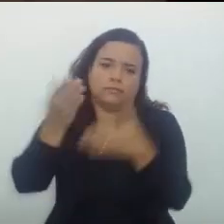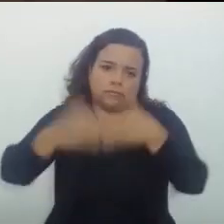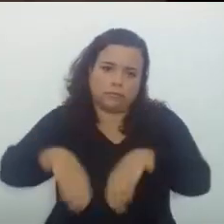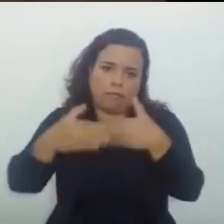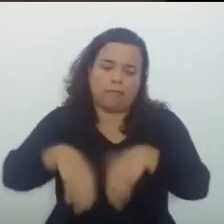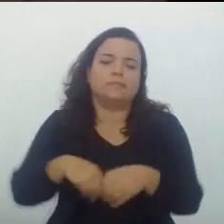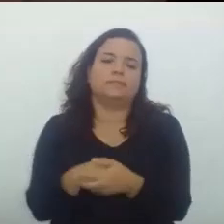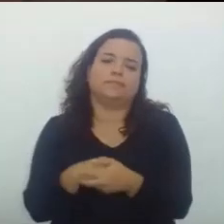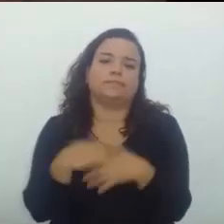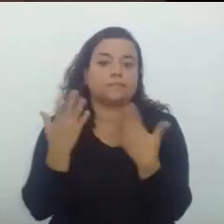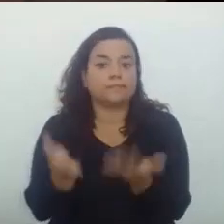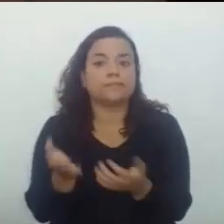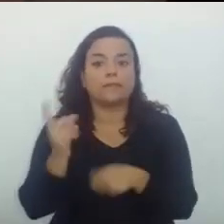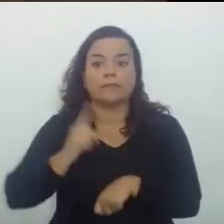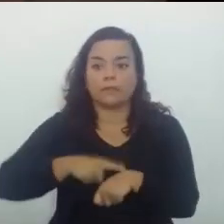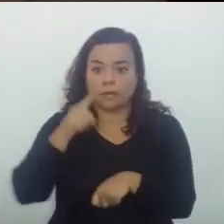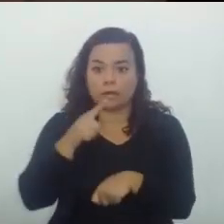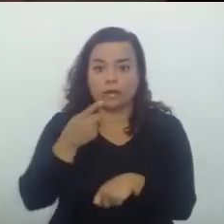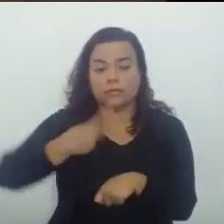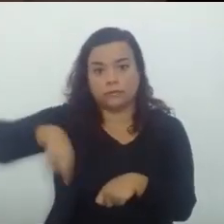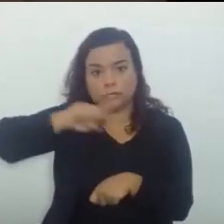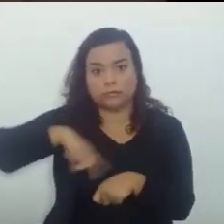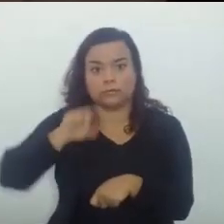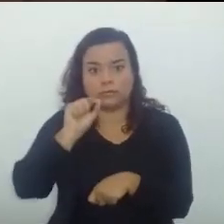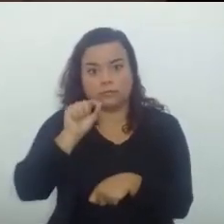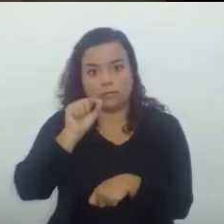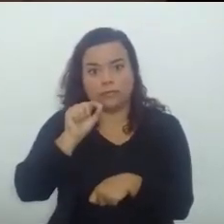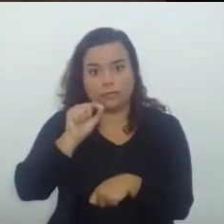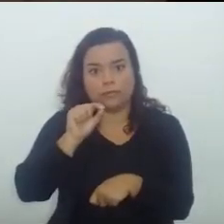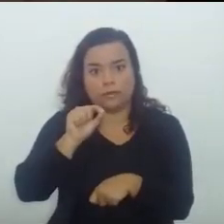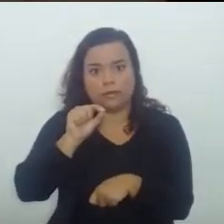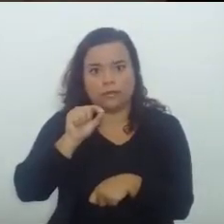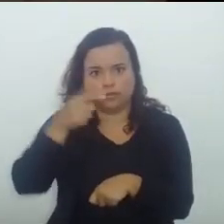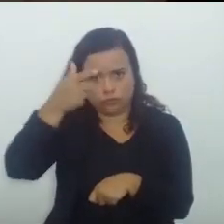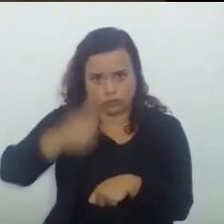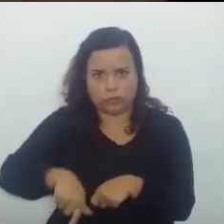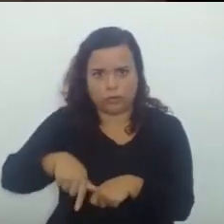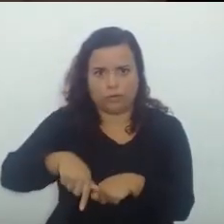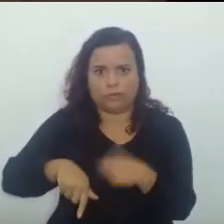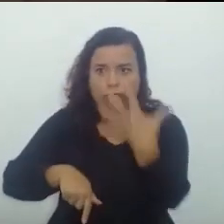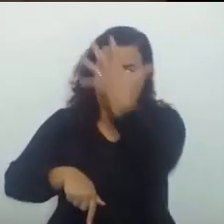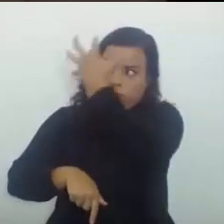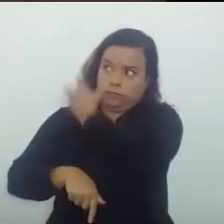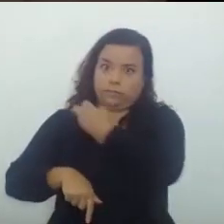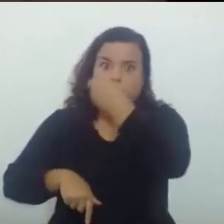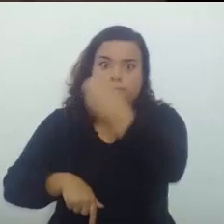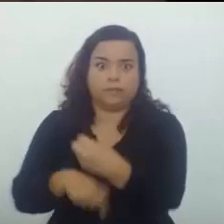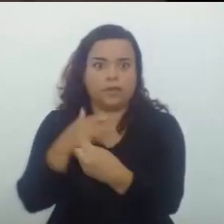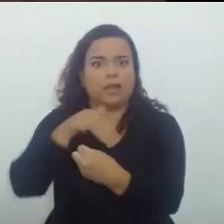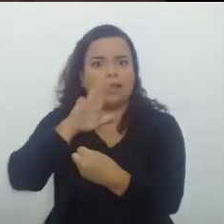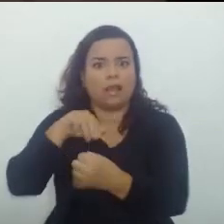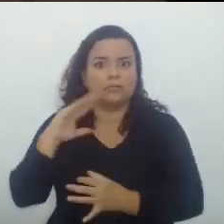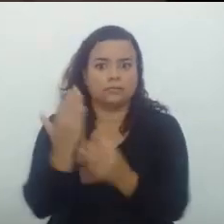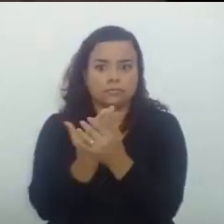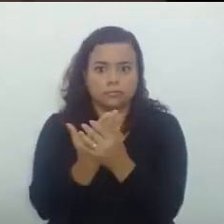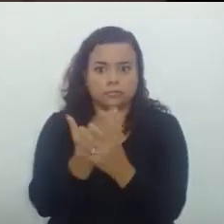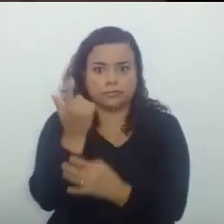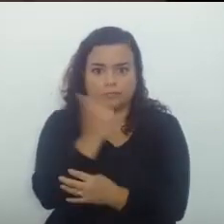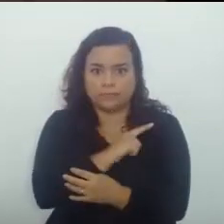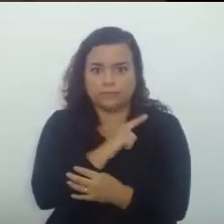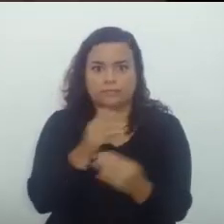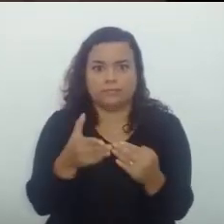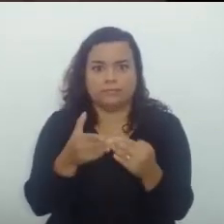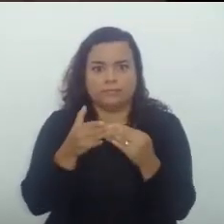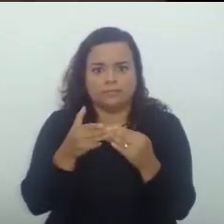Em que Nós vamos Ressalvar Aqueles que Obtiveram Liminar Sem o